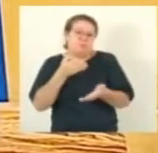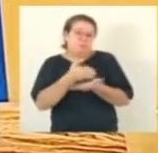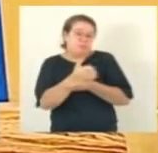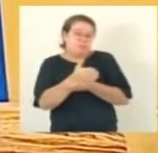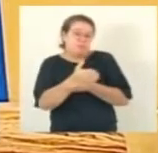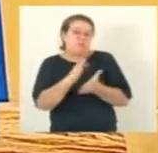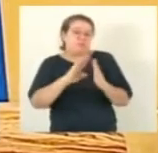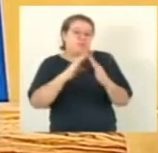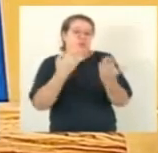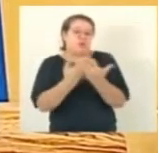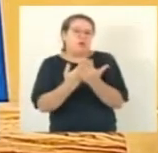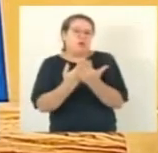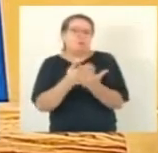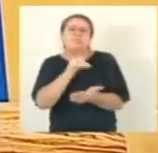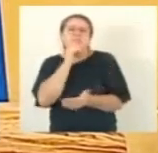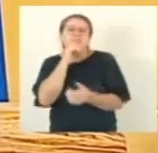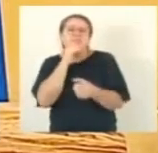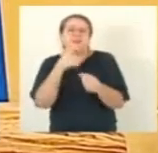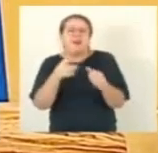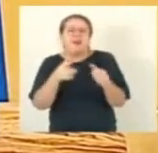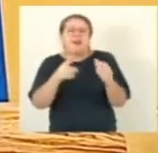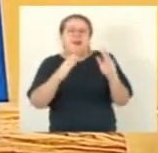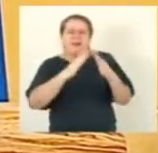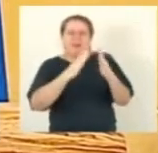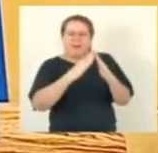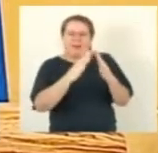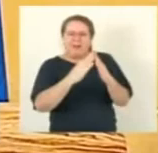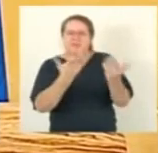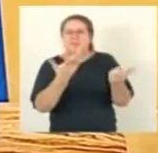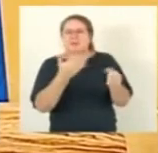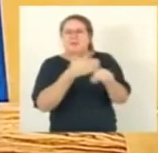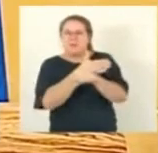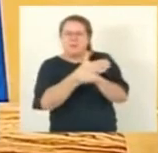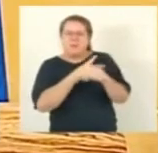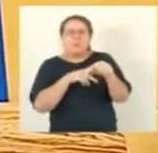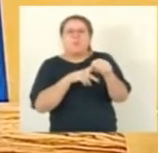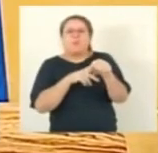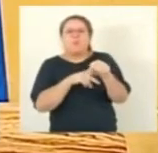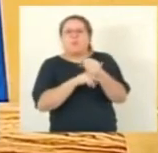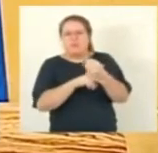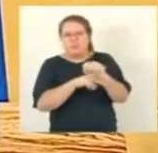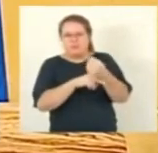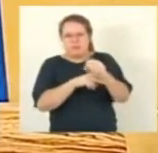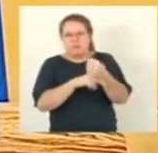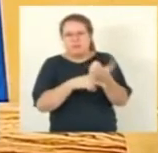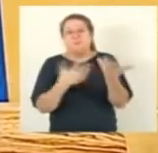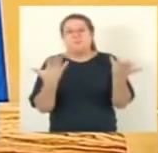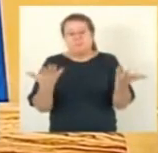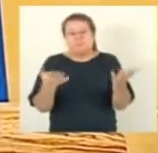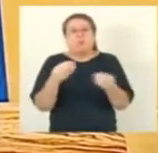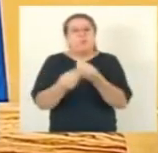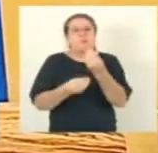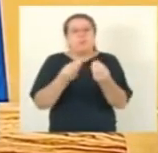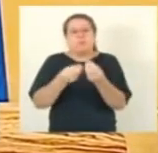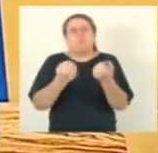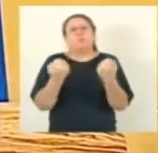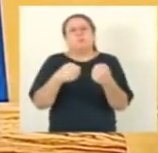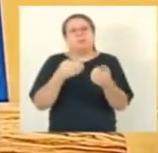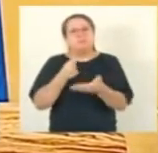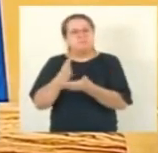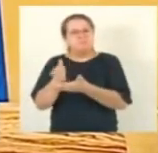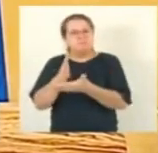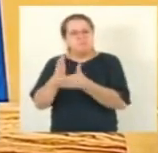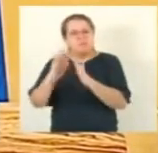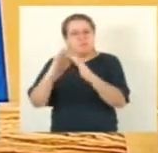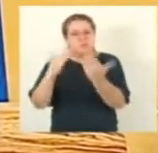para chegar à escola. Os próprios pais precisam bancar esse transporte. Então, nós estamos fazendo a indicação